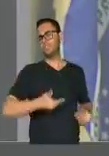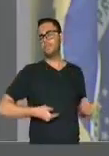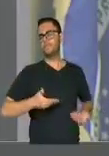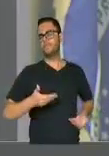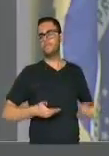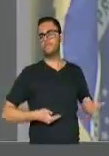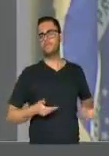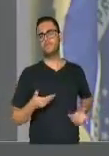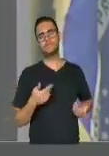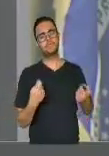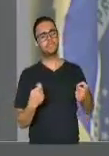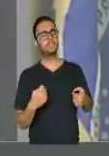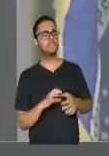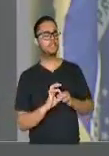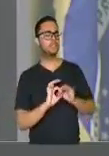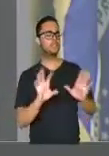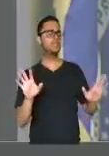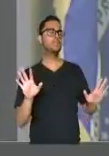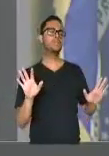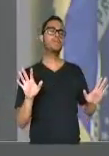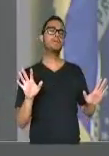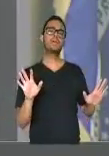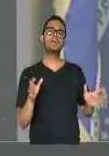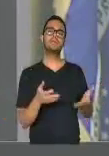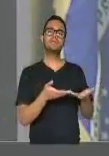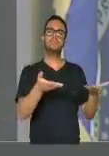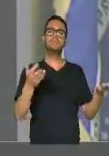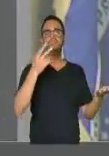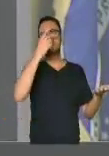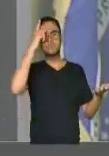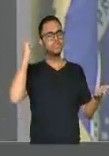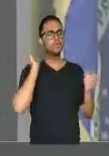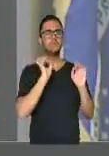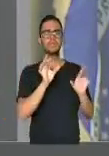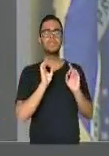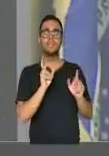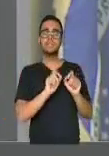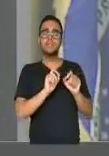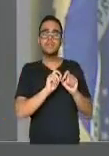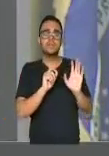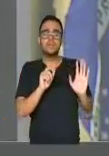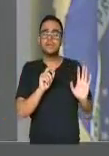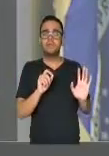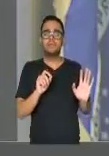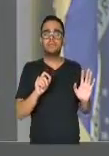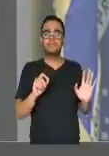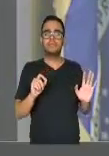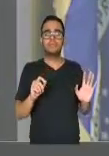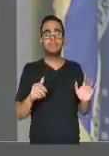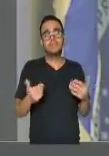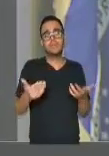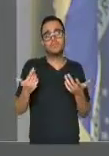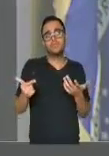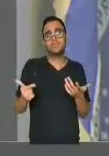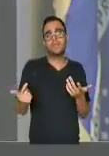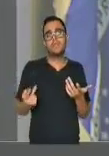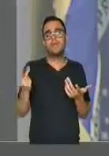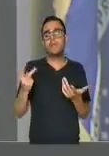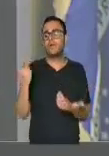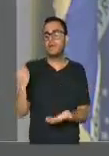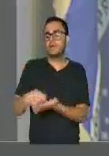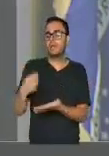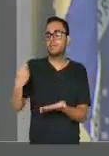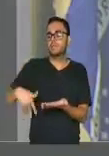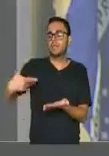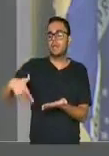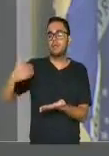nós temos que deixar para que quem é especialista nisso faça e que não tenha tanto custo para